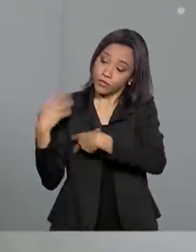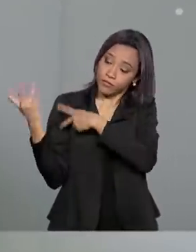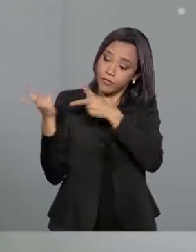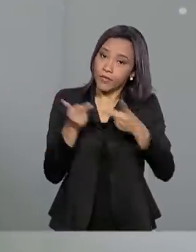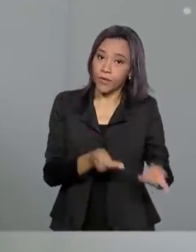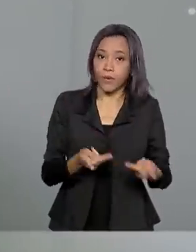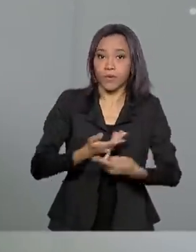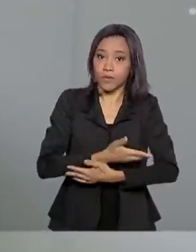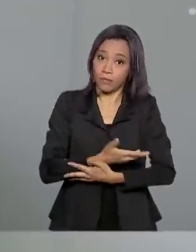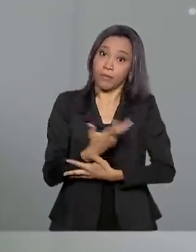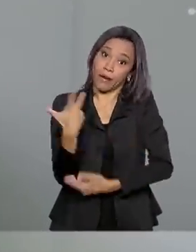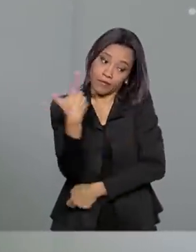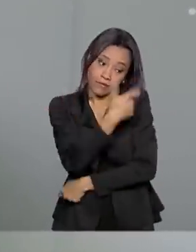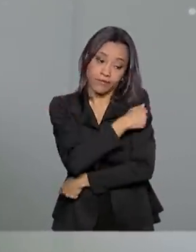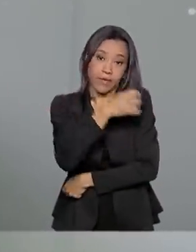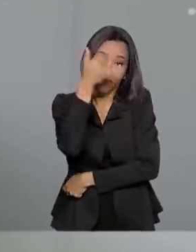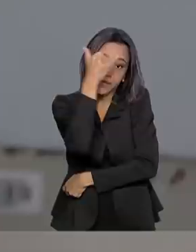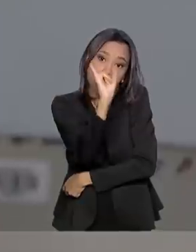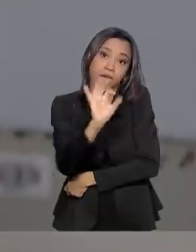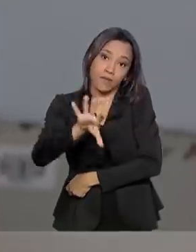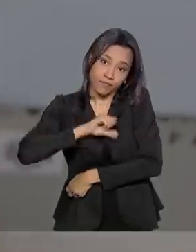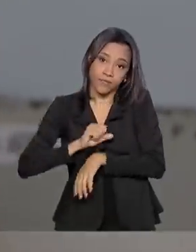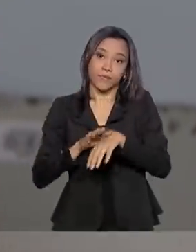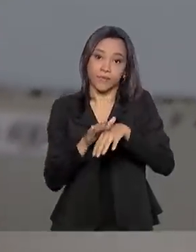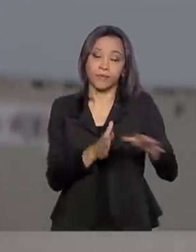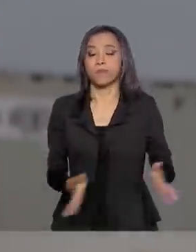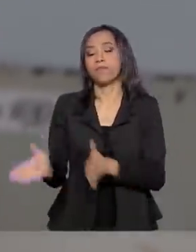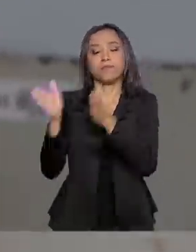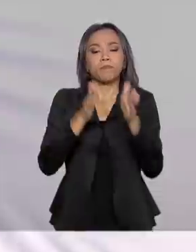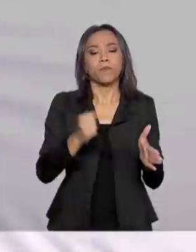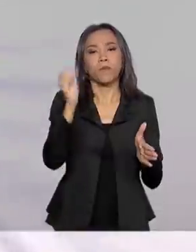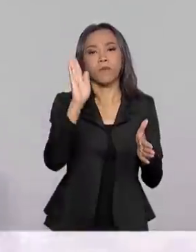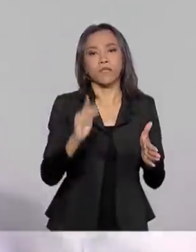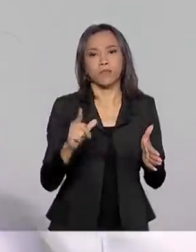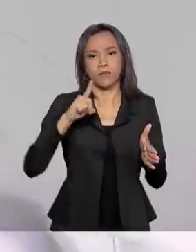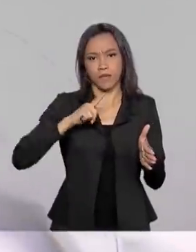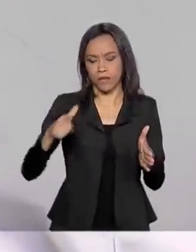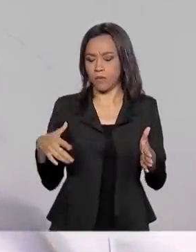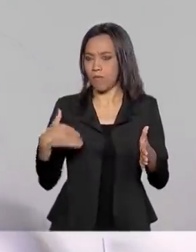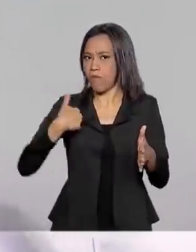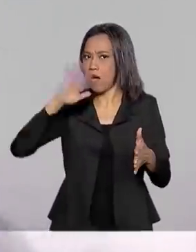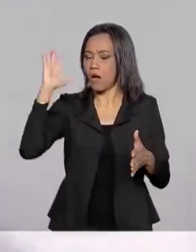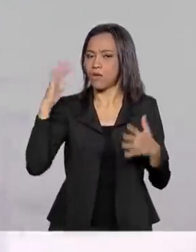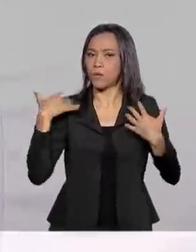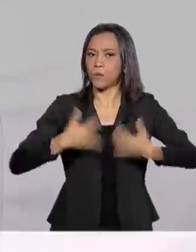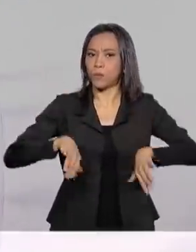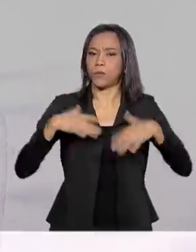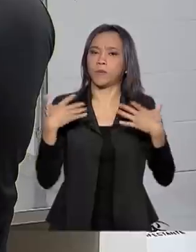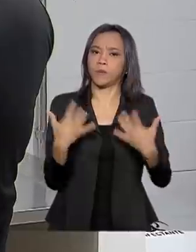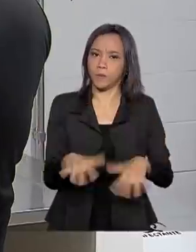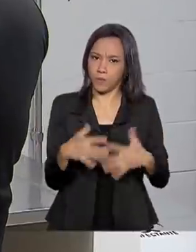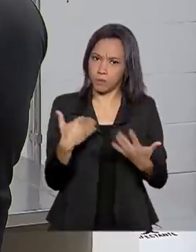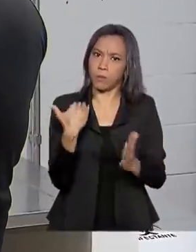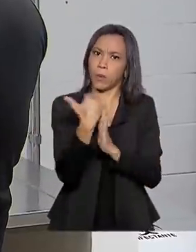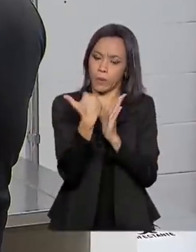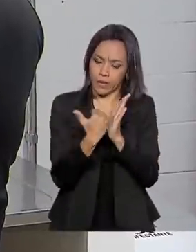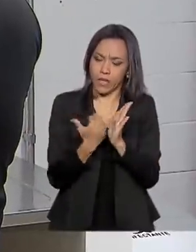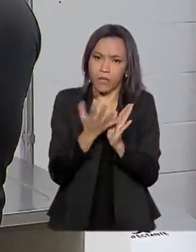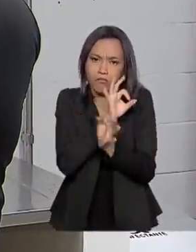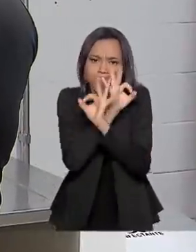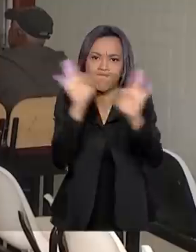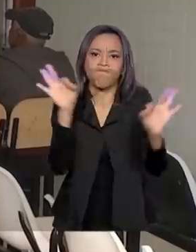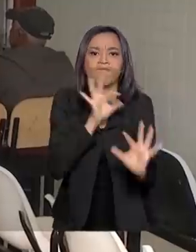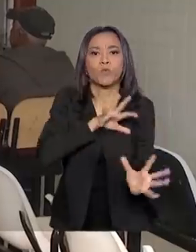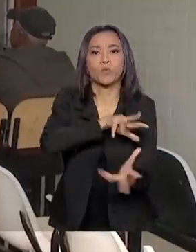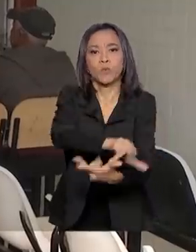a criançada para não correr nenhum risco. O Brasil possui um dos maiores e mais bem-sucedidos programas de vacinação